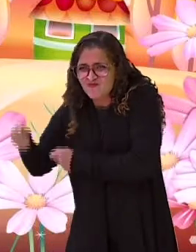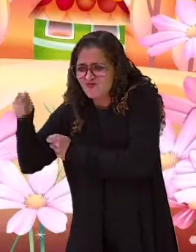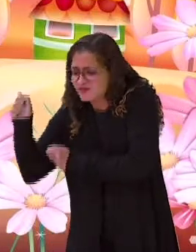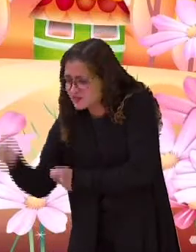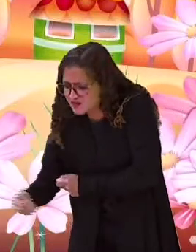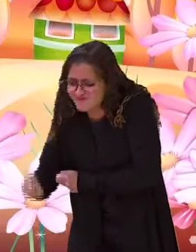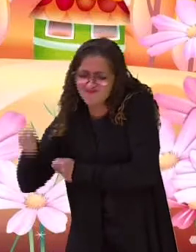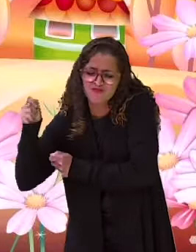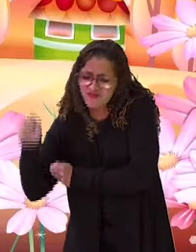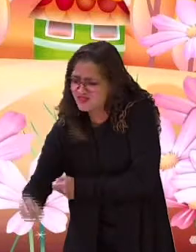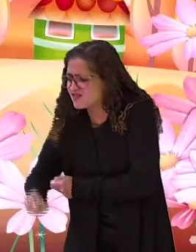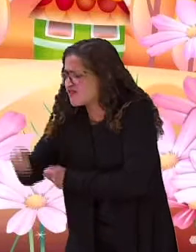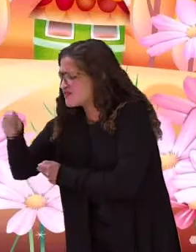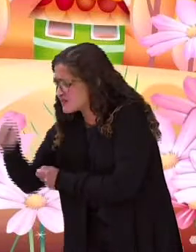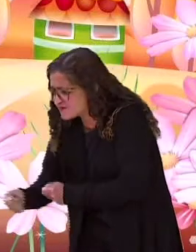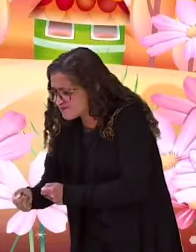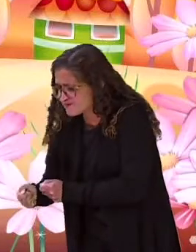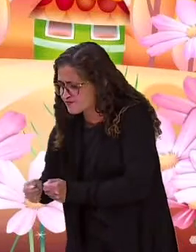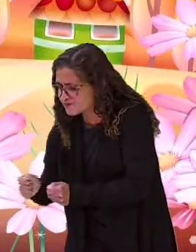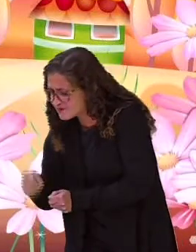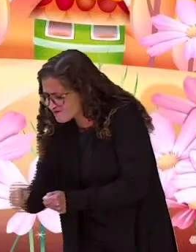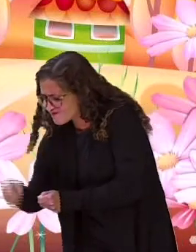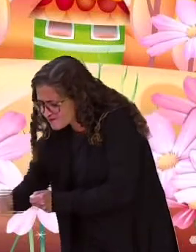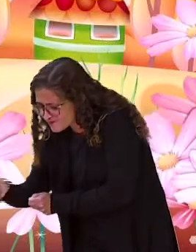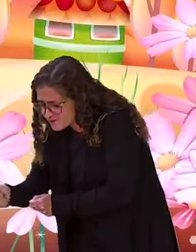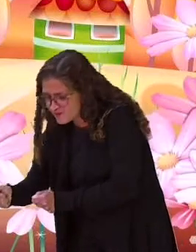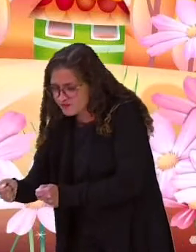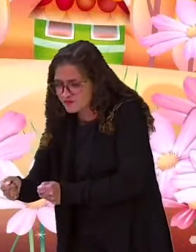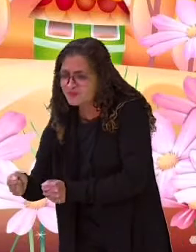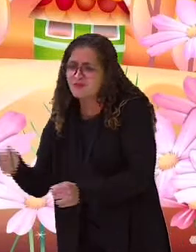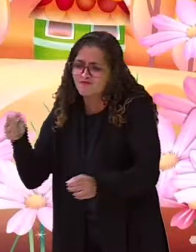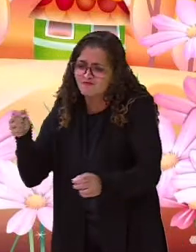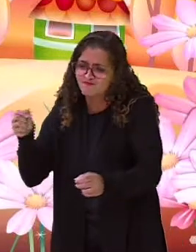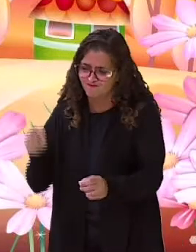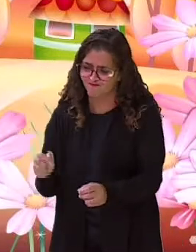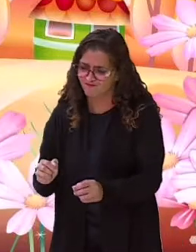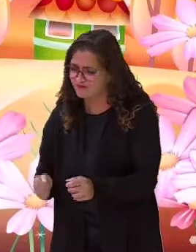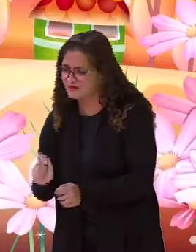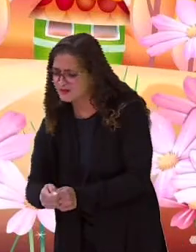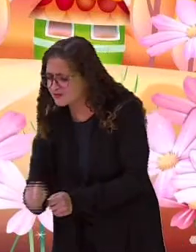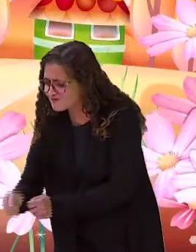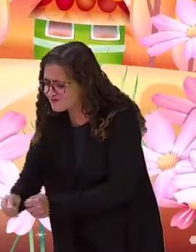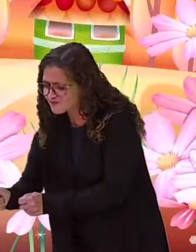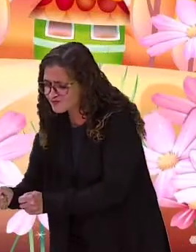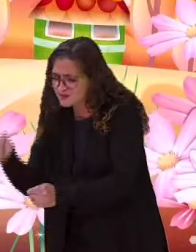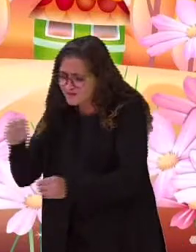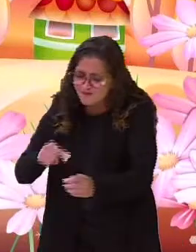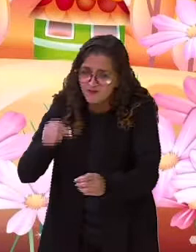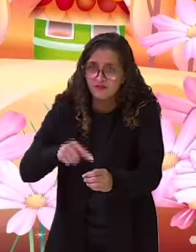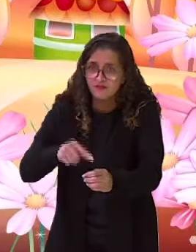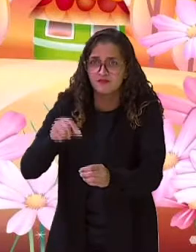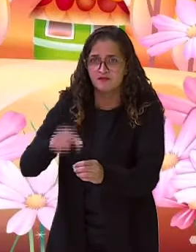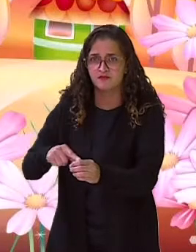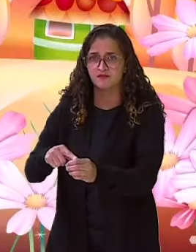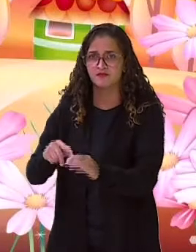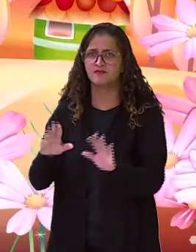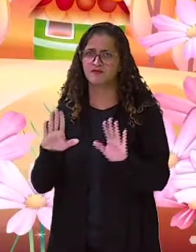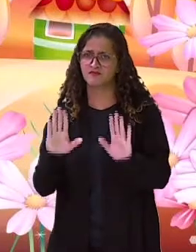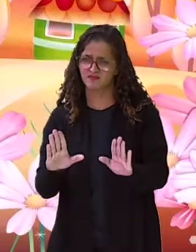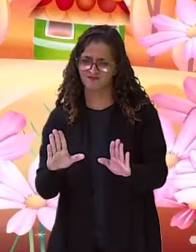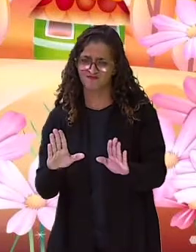macos, roçando e plantando. Dinheiro que era bom e, infelizmente, ele ganhava muito pouco.